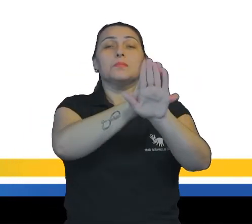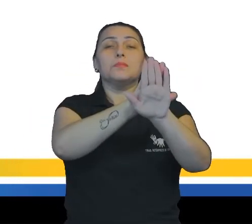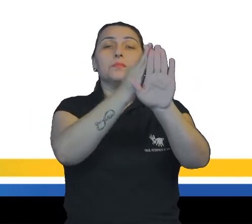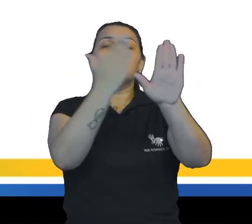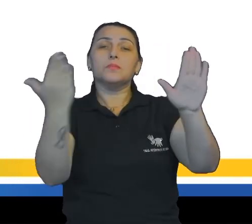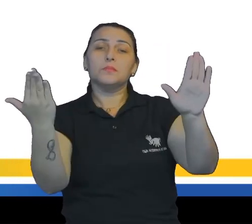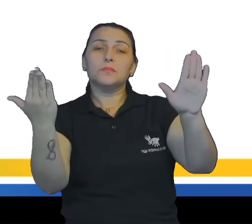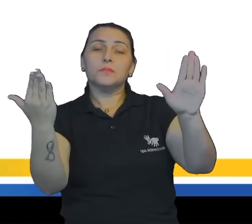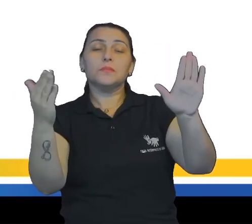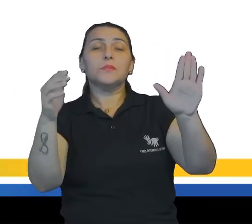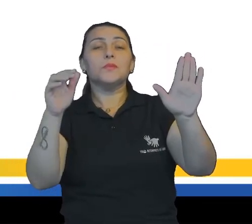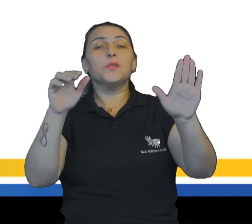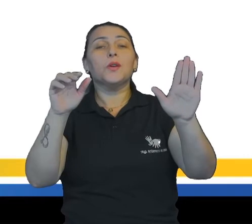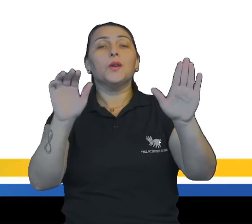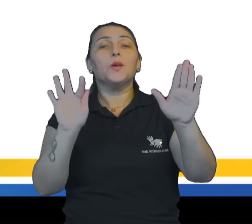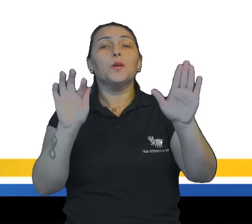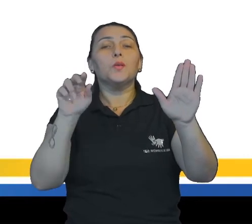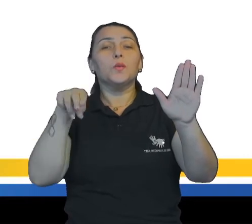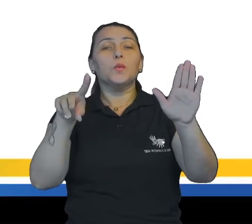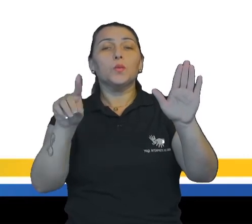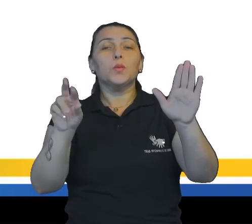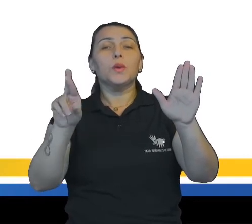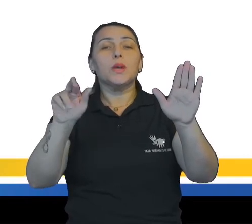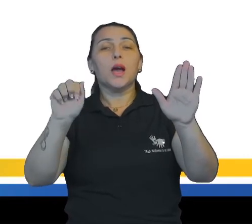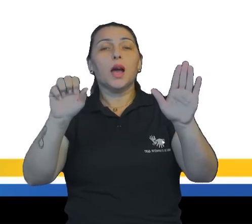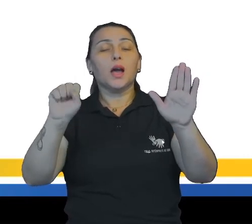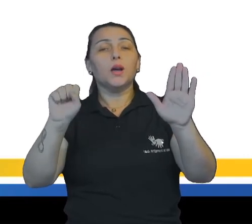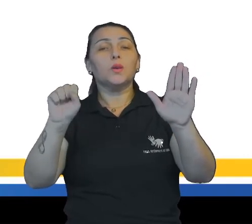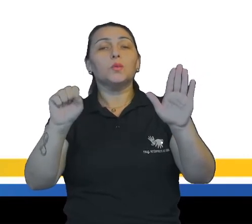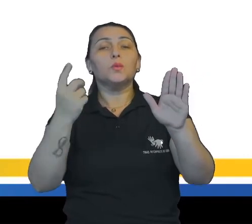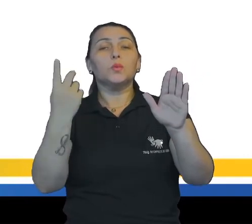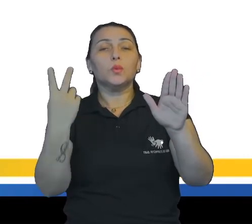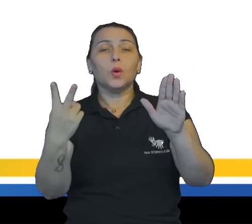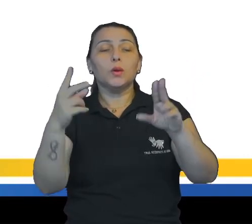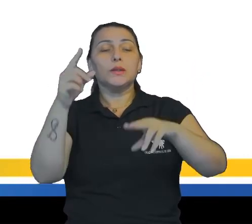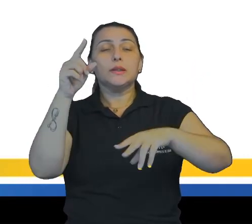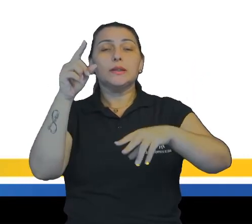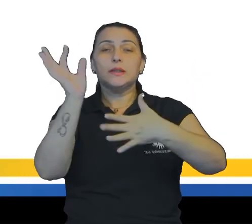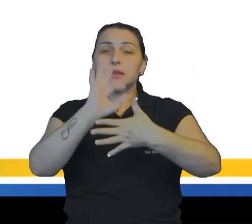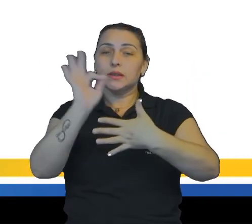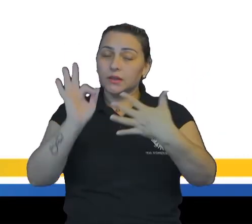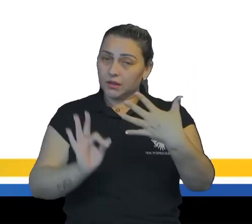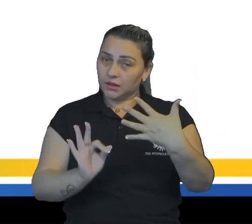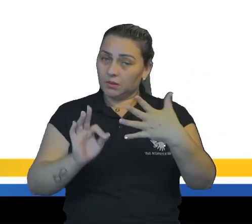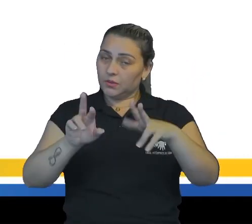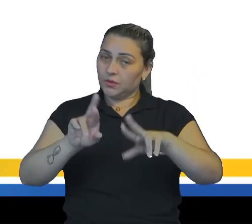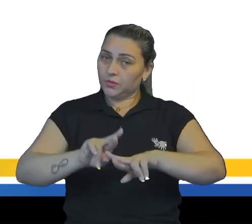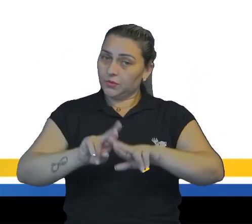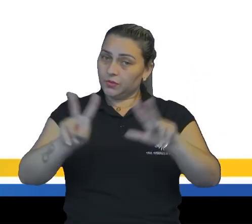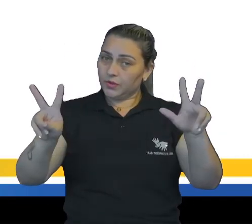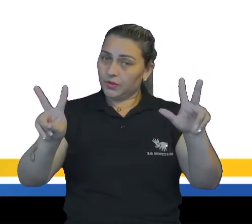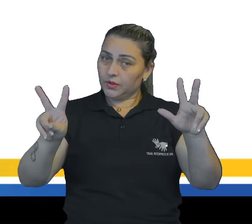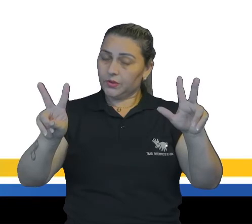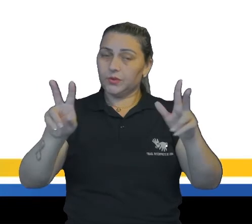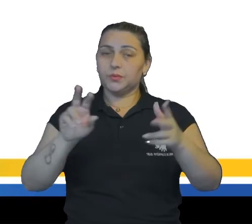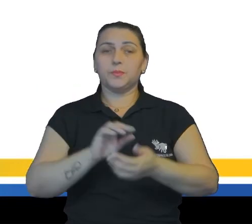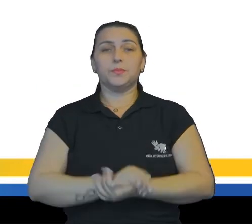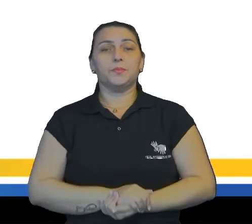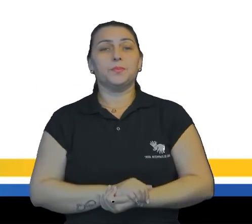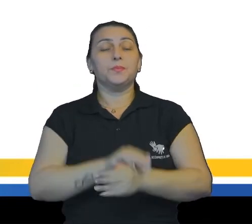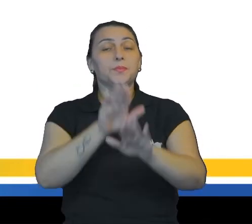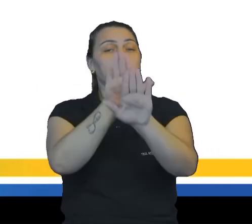Fundo raso. Nós temos dois elementos contraditórios. Então, nós temos o que presentes? A figura de linguagem